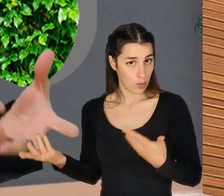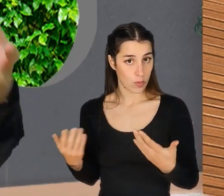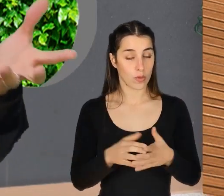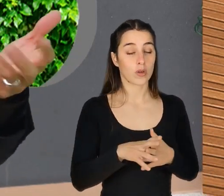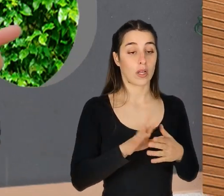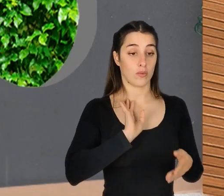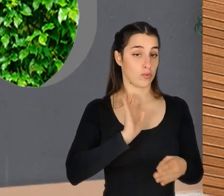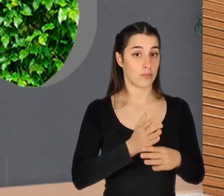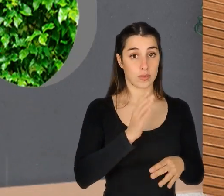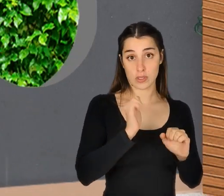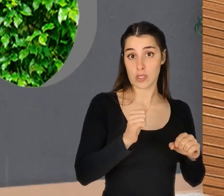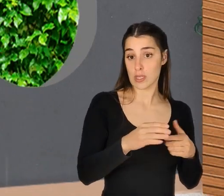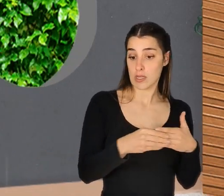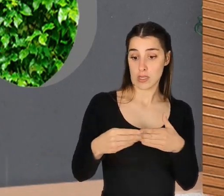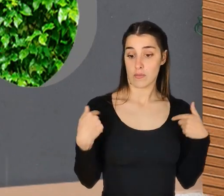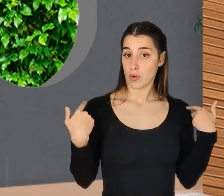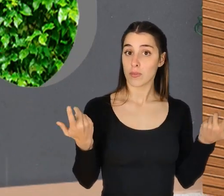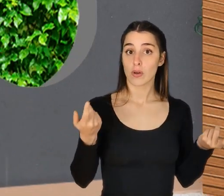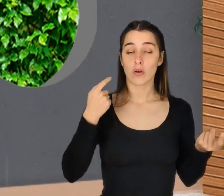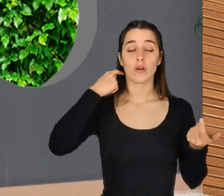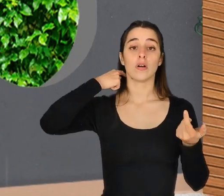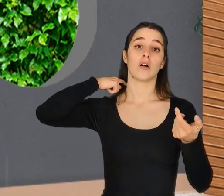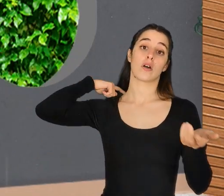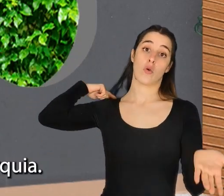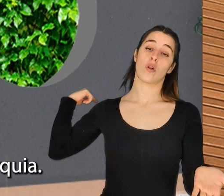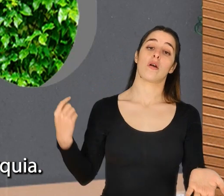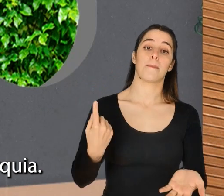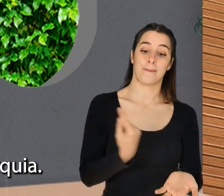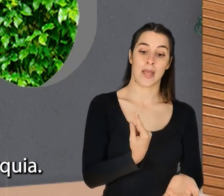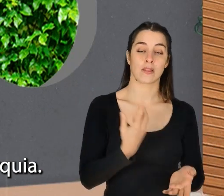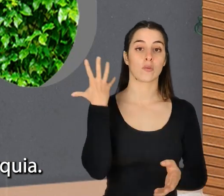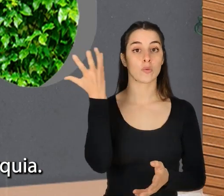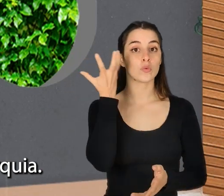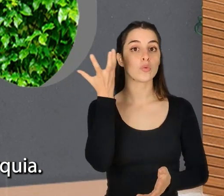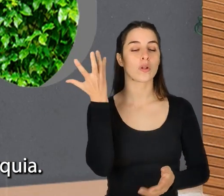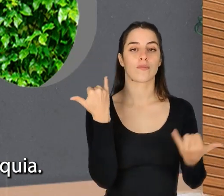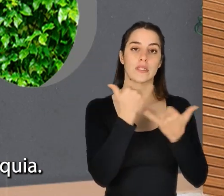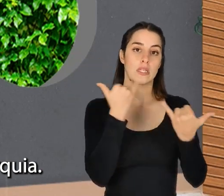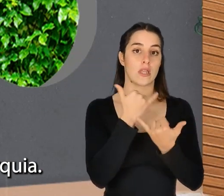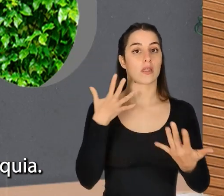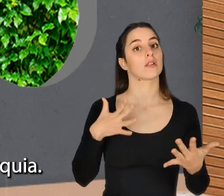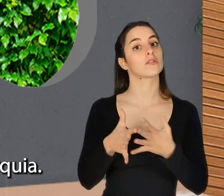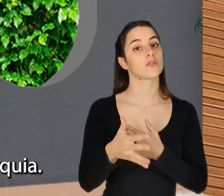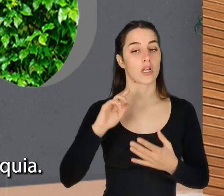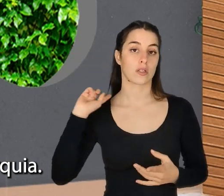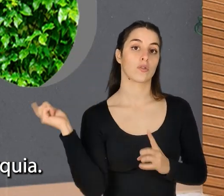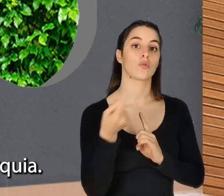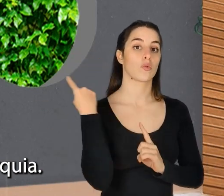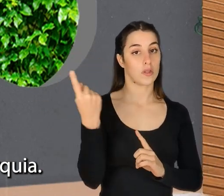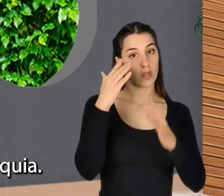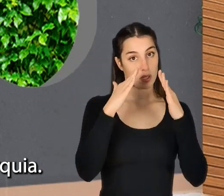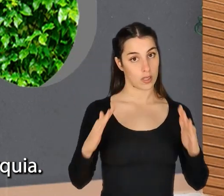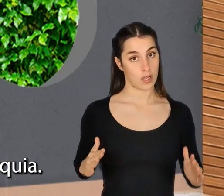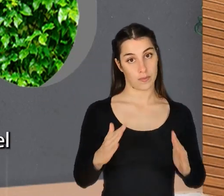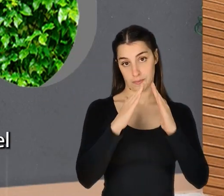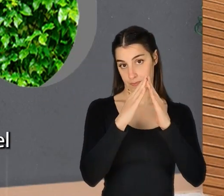Exatamente. Em última instância, de ti. Portanto, tem que haver e deve haver essa cultura de felicidade transversal a toda